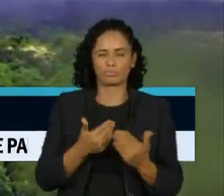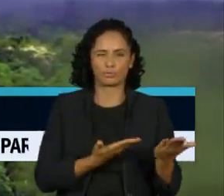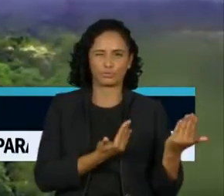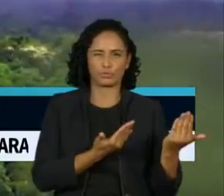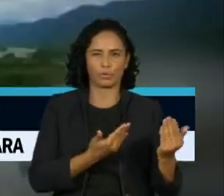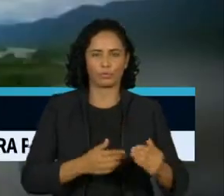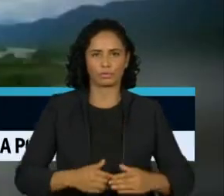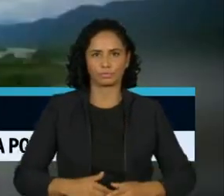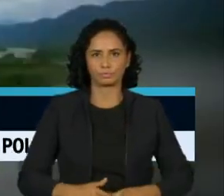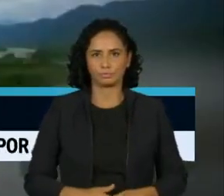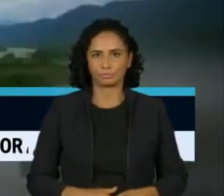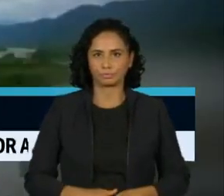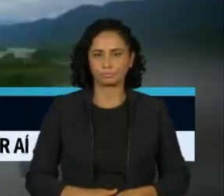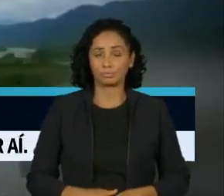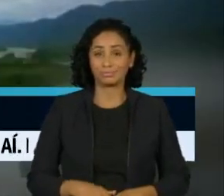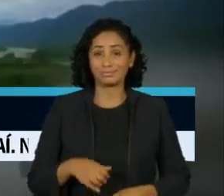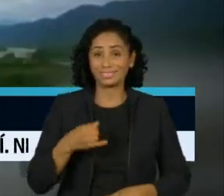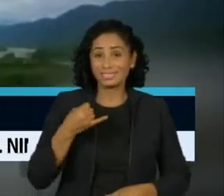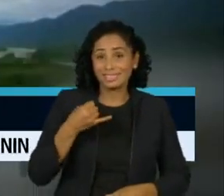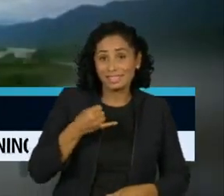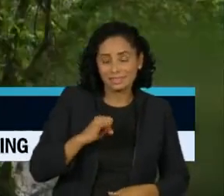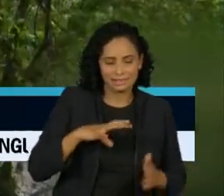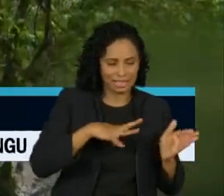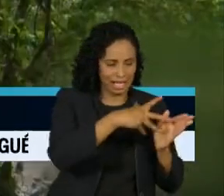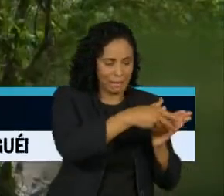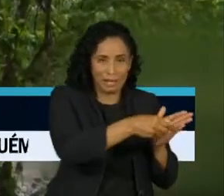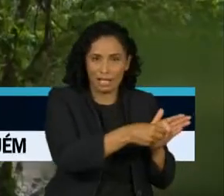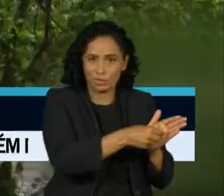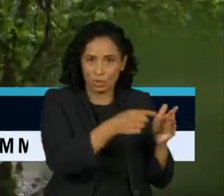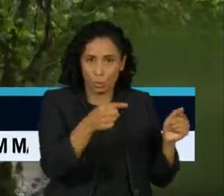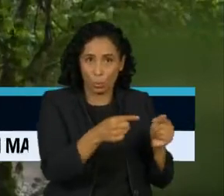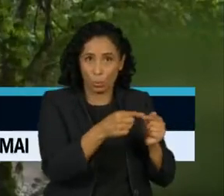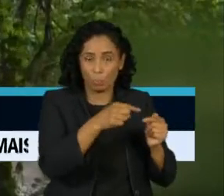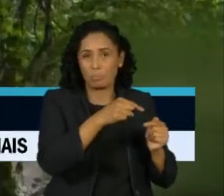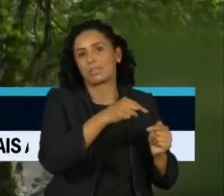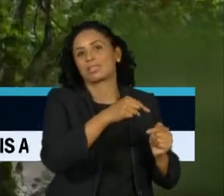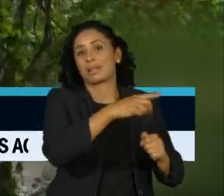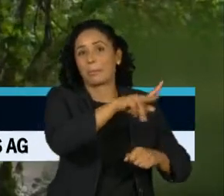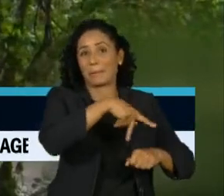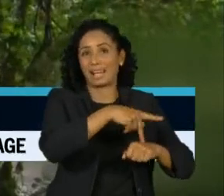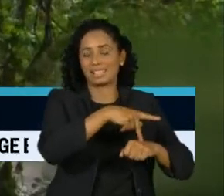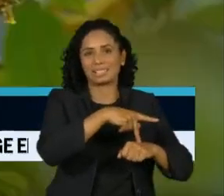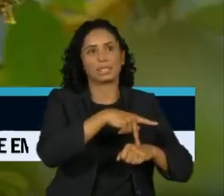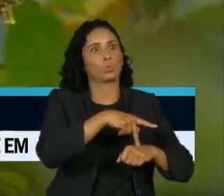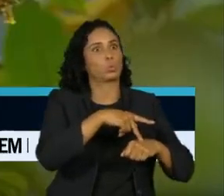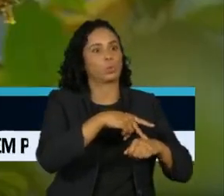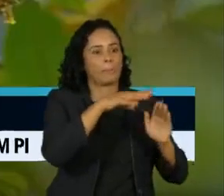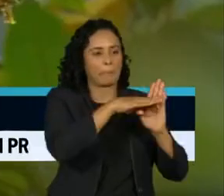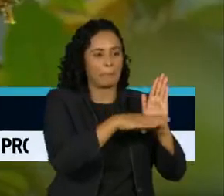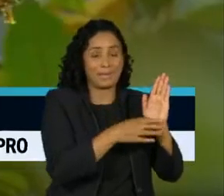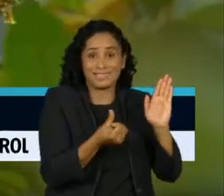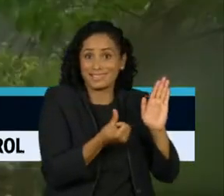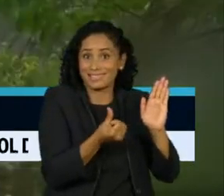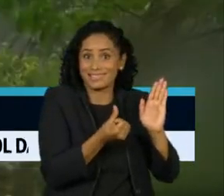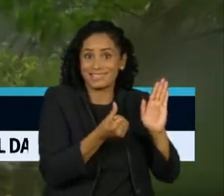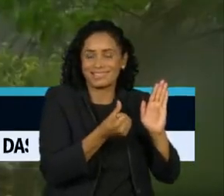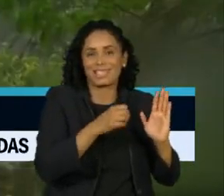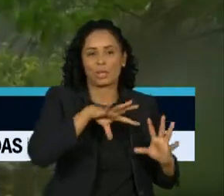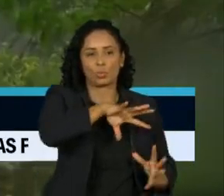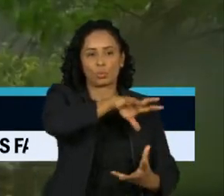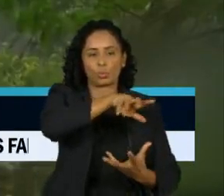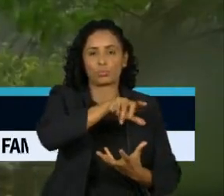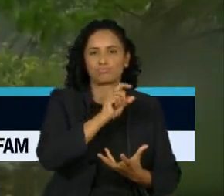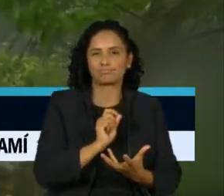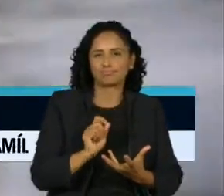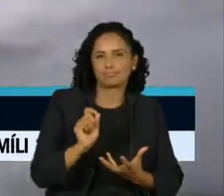Se fosse um país, a Amazônia seria o sexto maior do mundo. Nela estão um terço das árvores do planeta